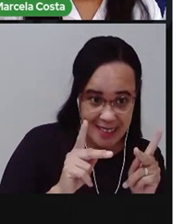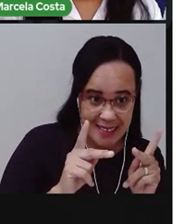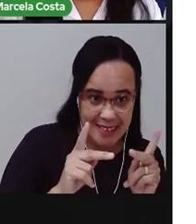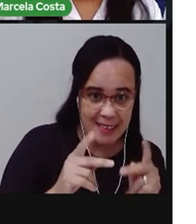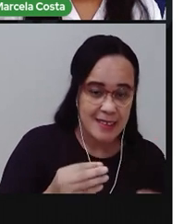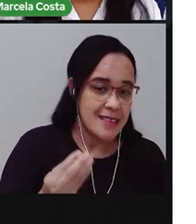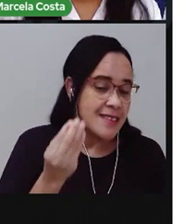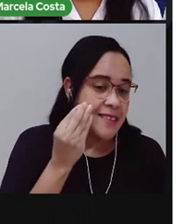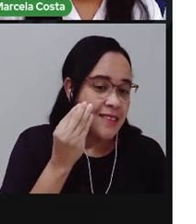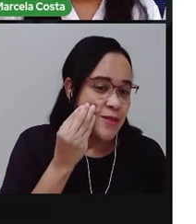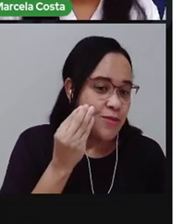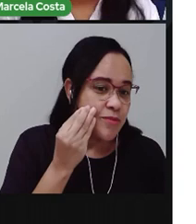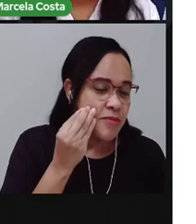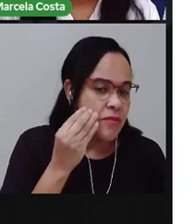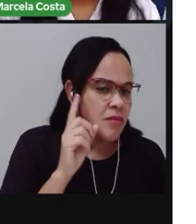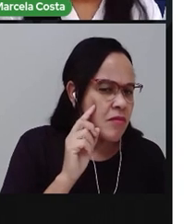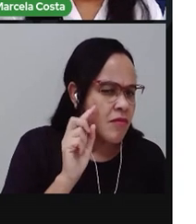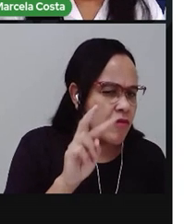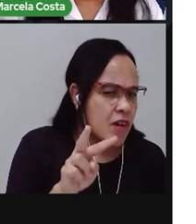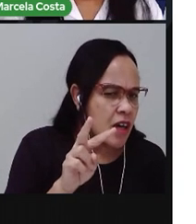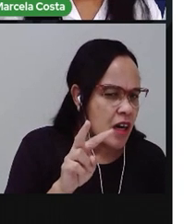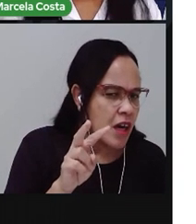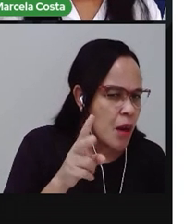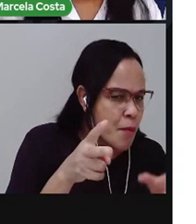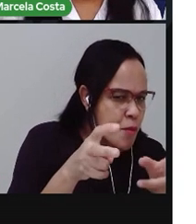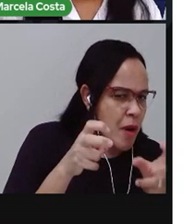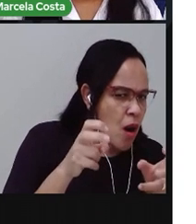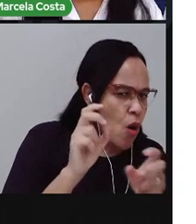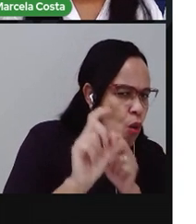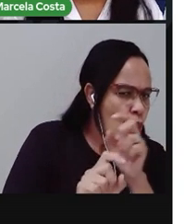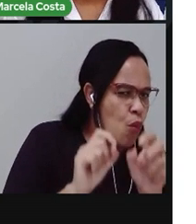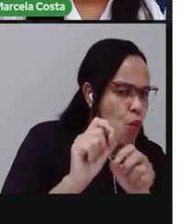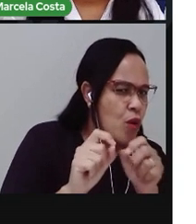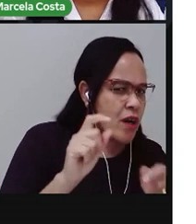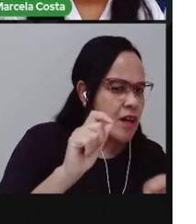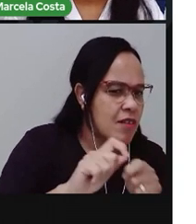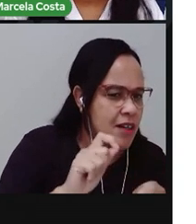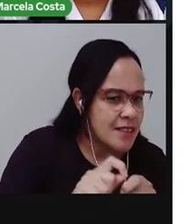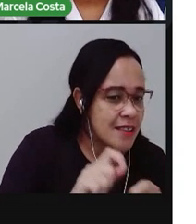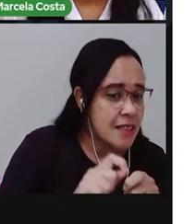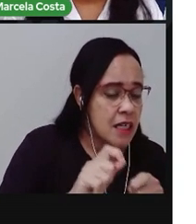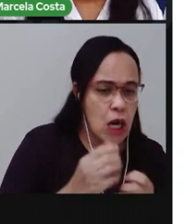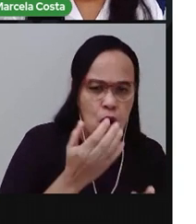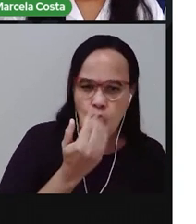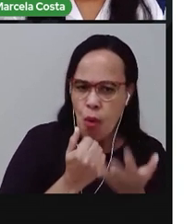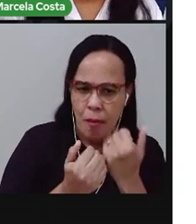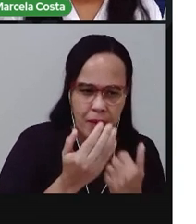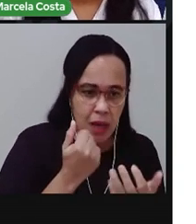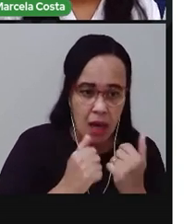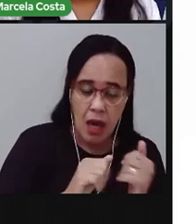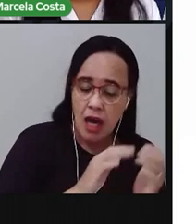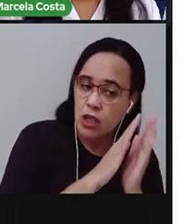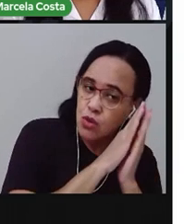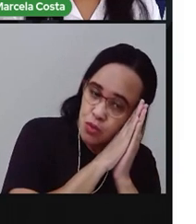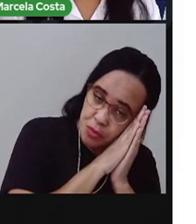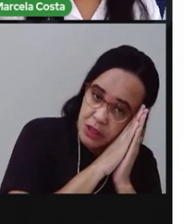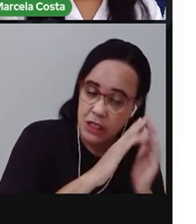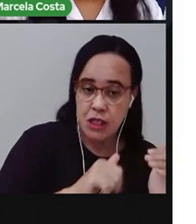Tenta adivinhar a ação. O que eu estou fazendo? Estou comendo, é comer, é beber,